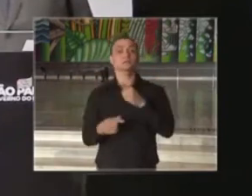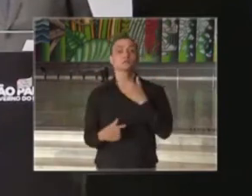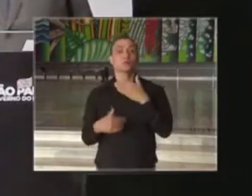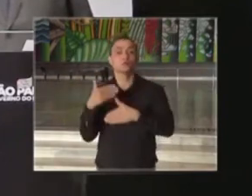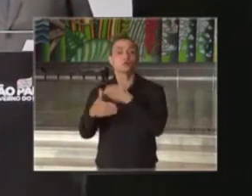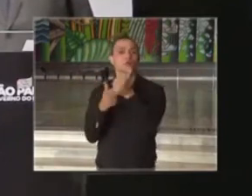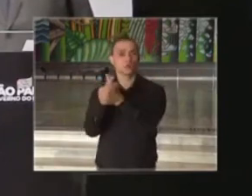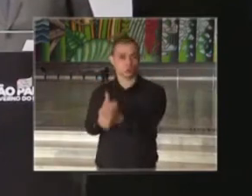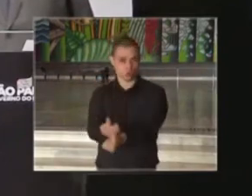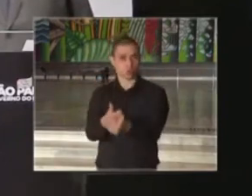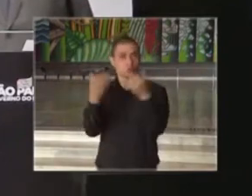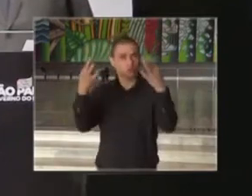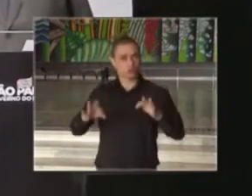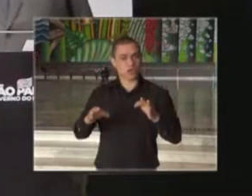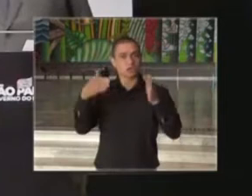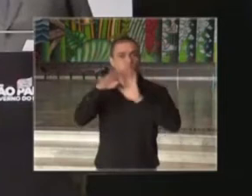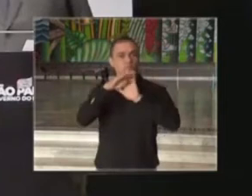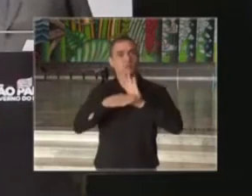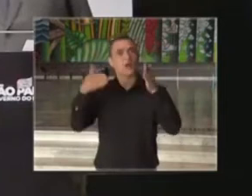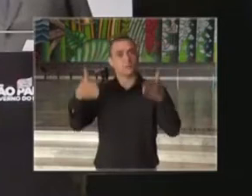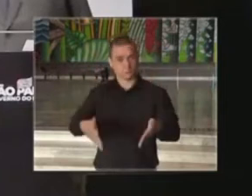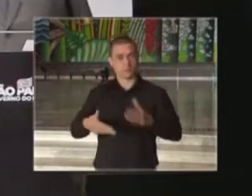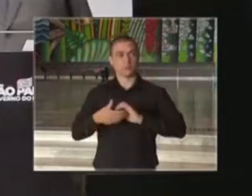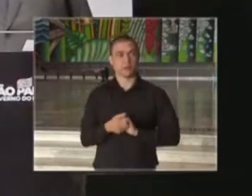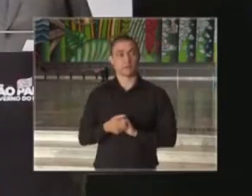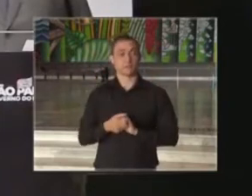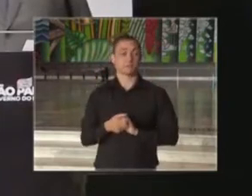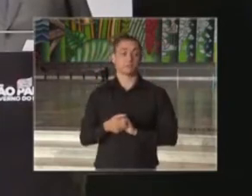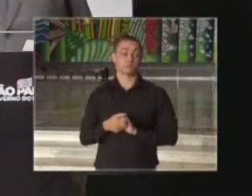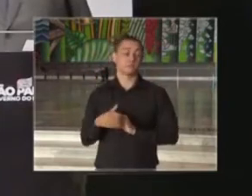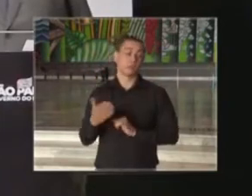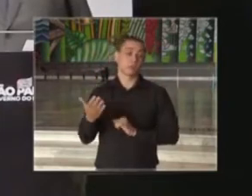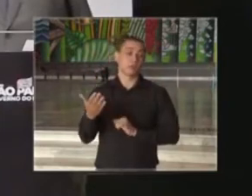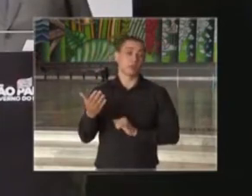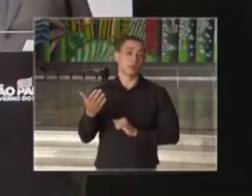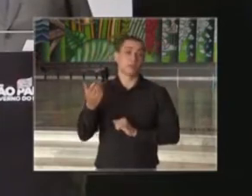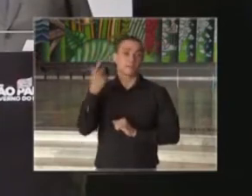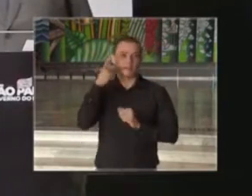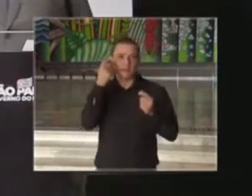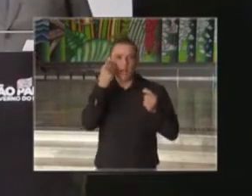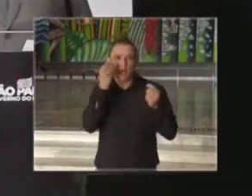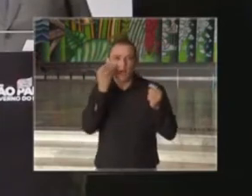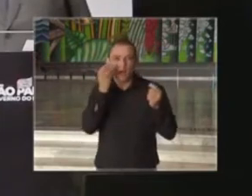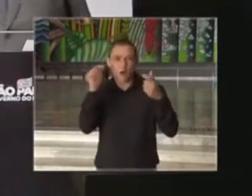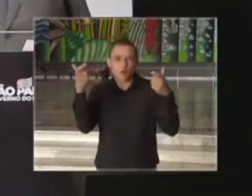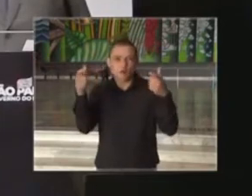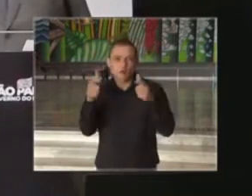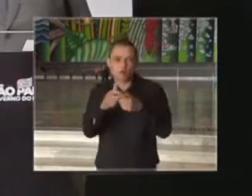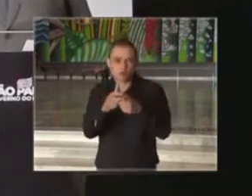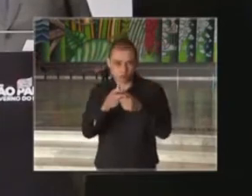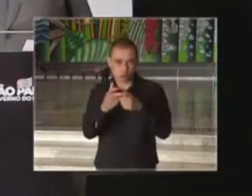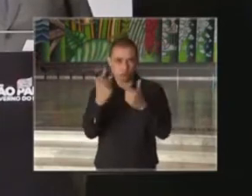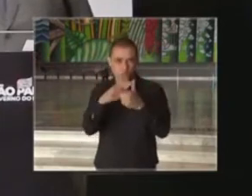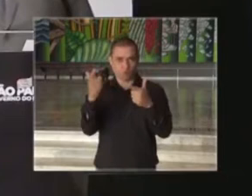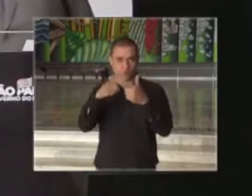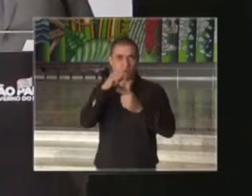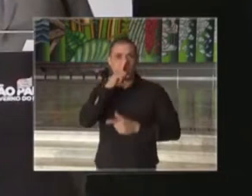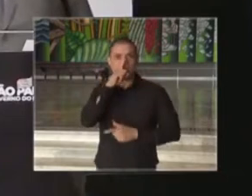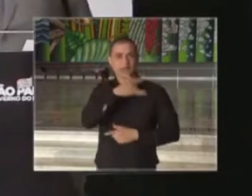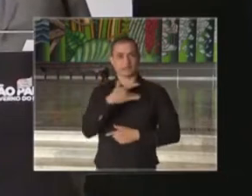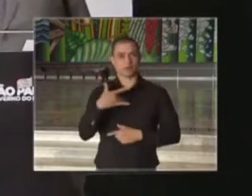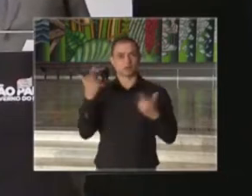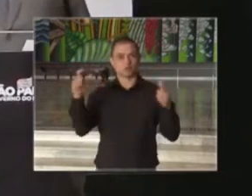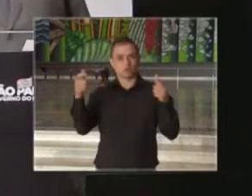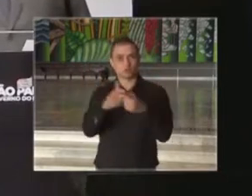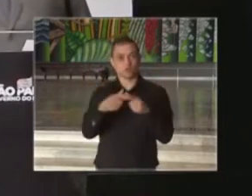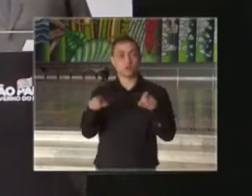e a correta aplicação de medidas para reduzir o efeito dessa crise de saúde e